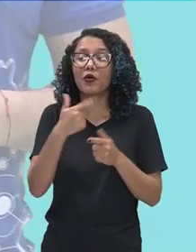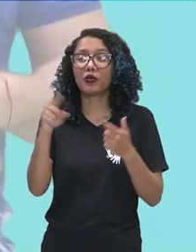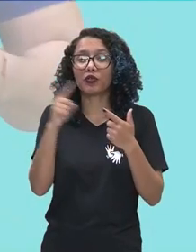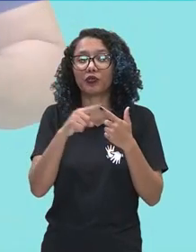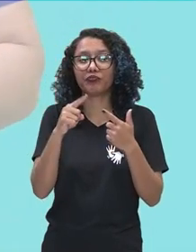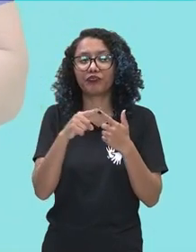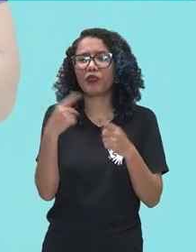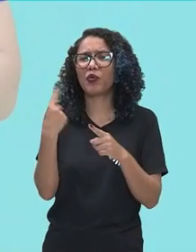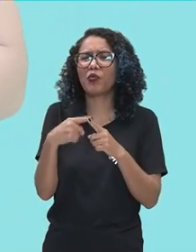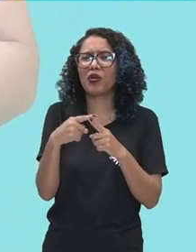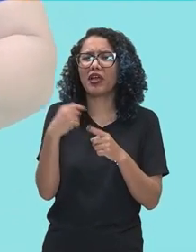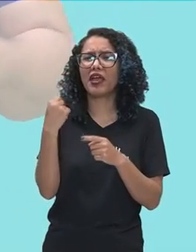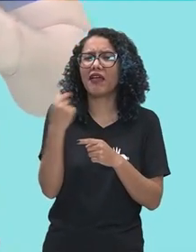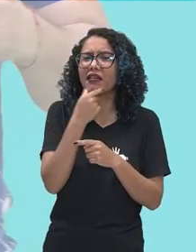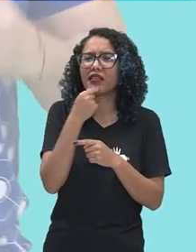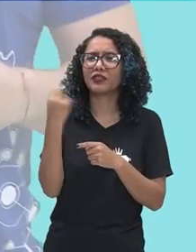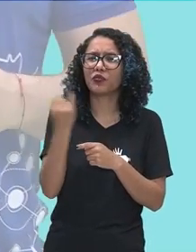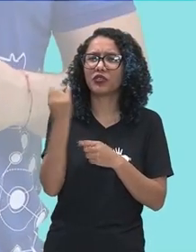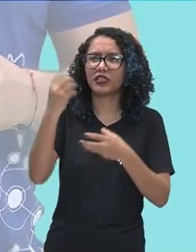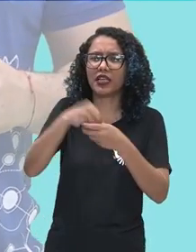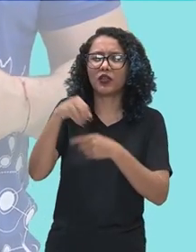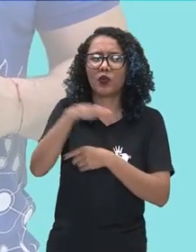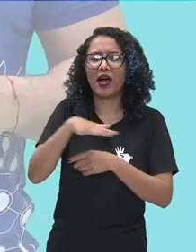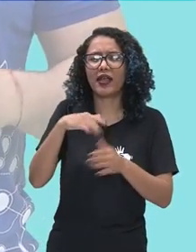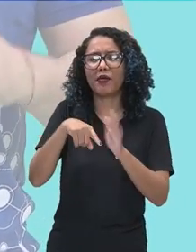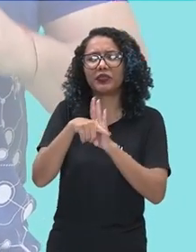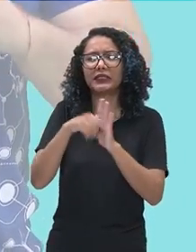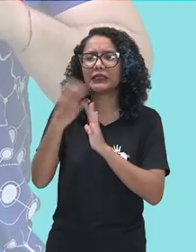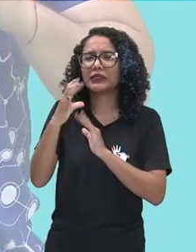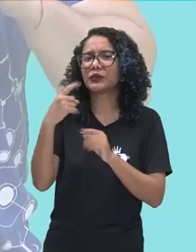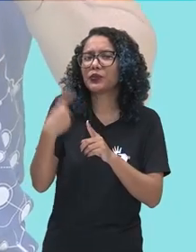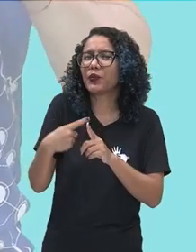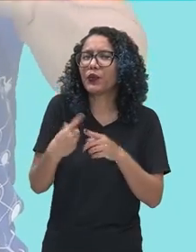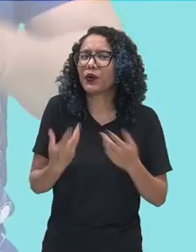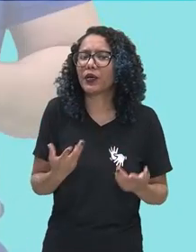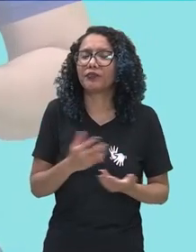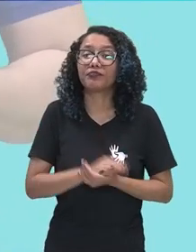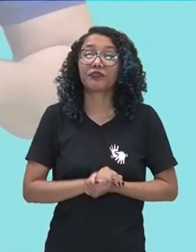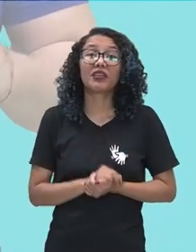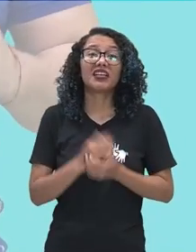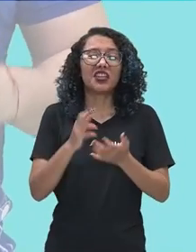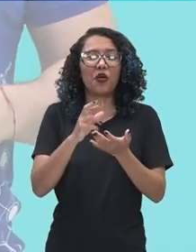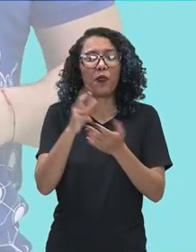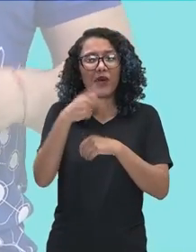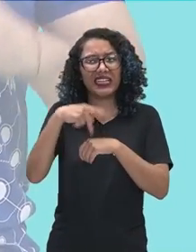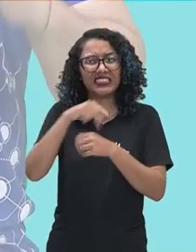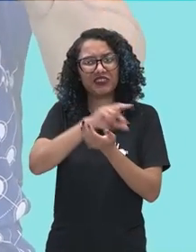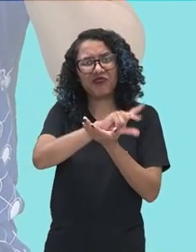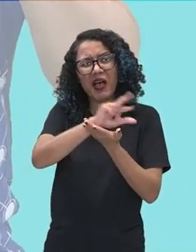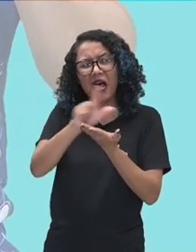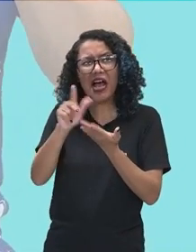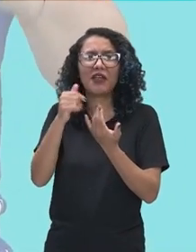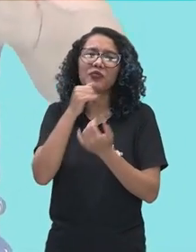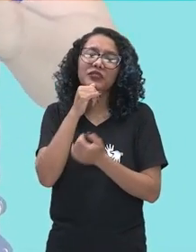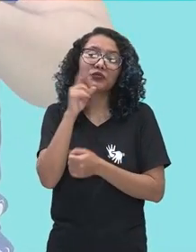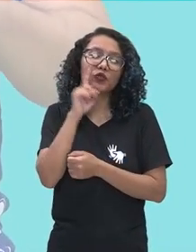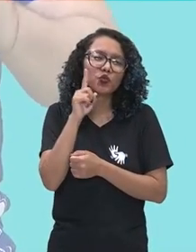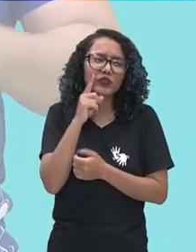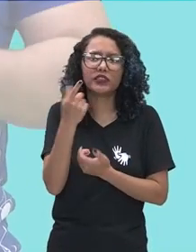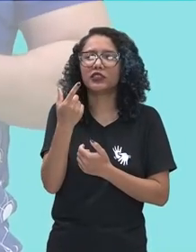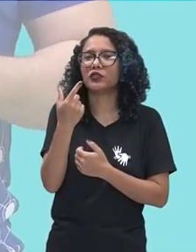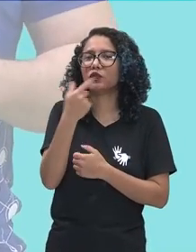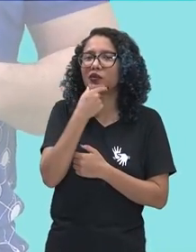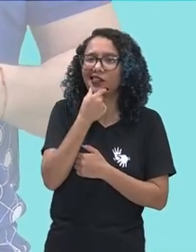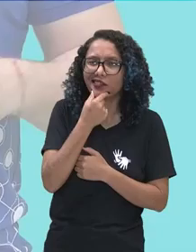importante na pesquisa científica? Muitos dos países, pelo mundo aí afora, Estados Unidos, o Reino Unido